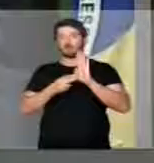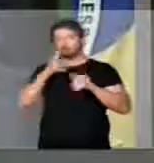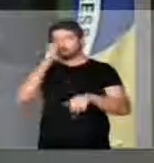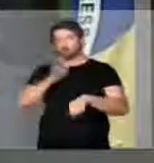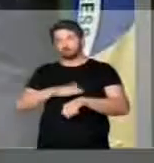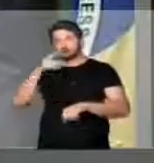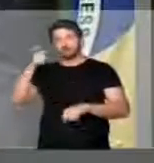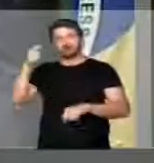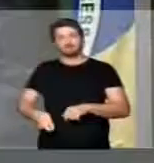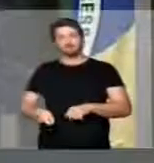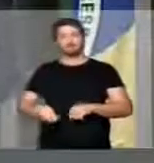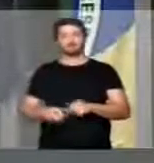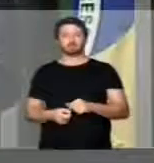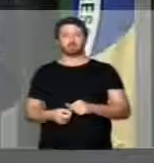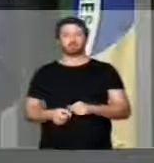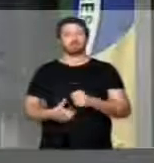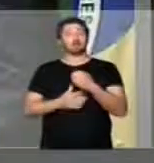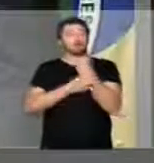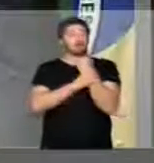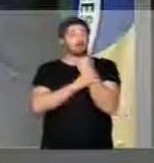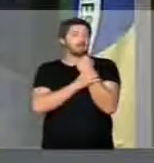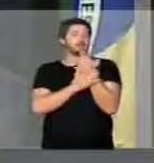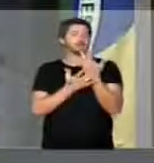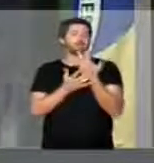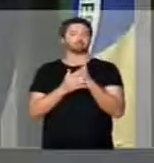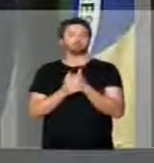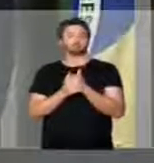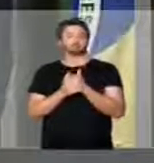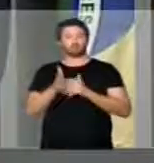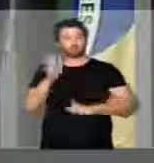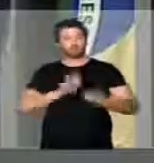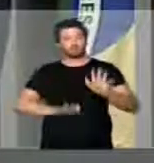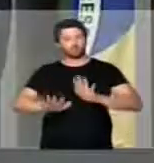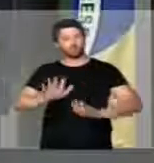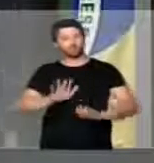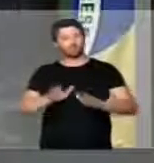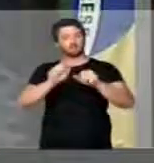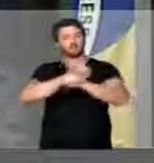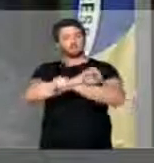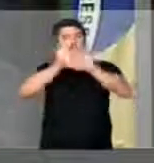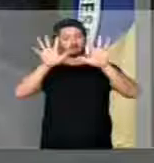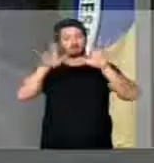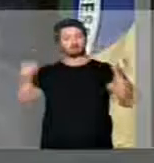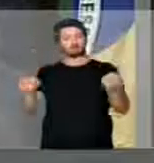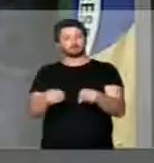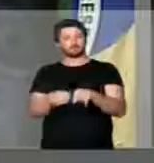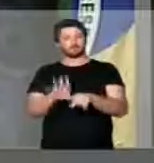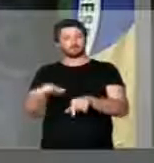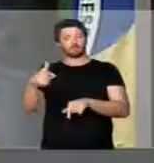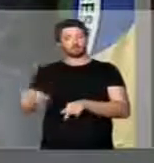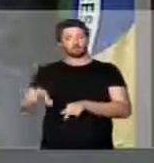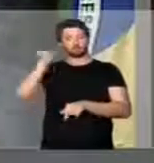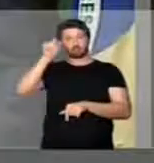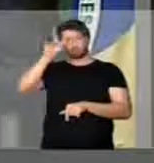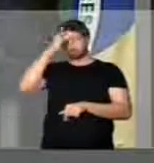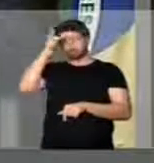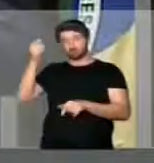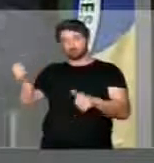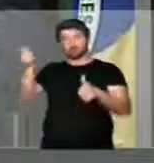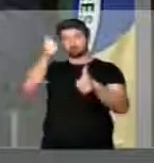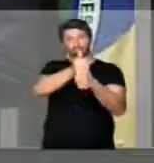sólidos, que garantam, sem dúvida, a prudência e a transparência na nomeação desses cargos.